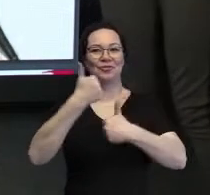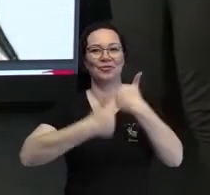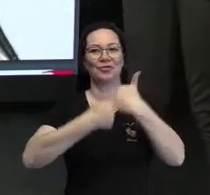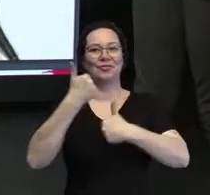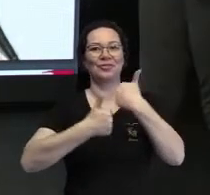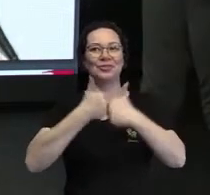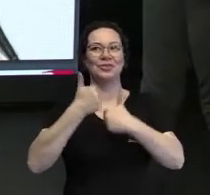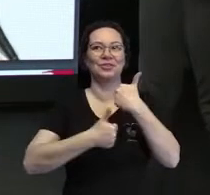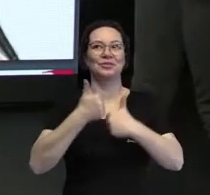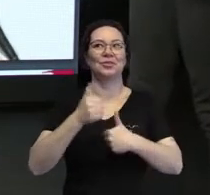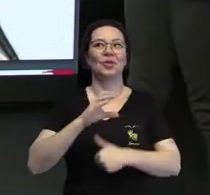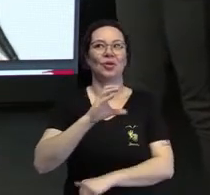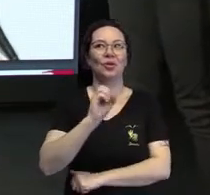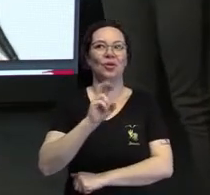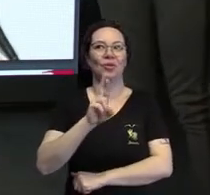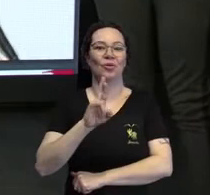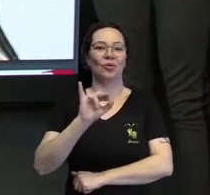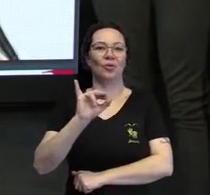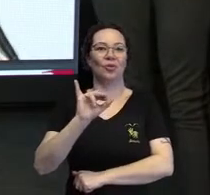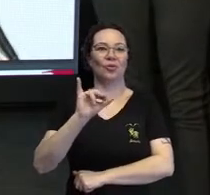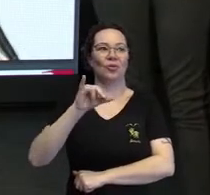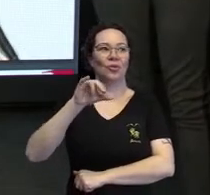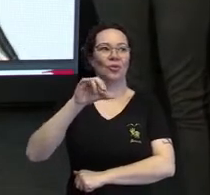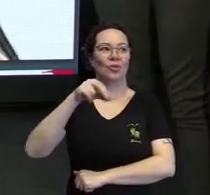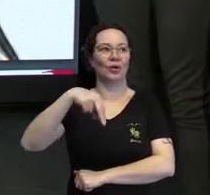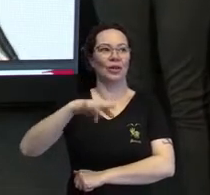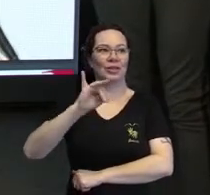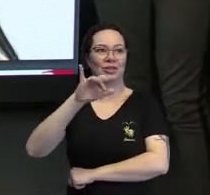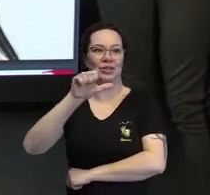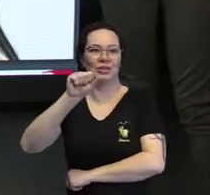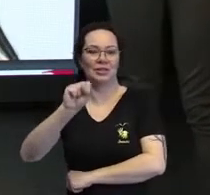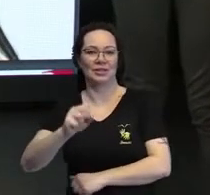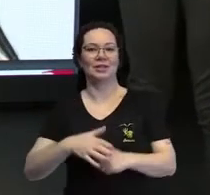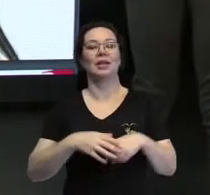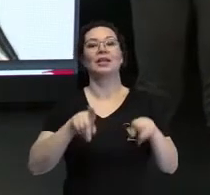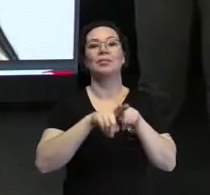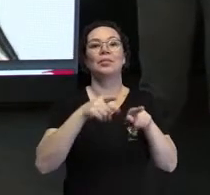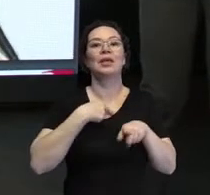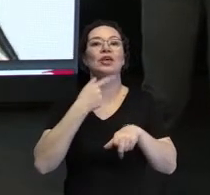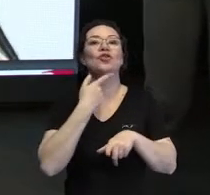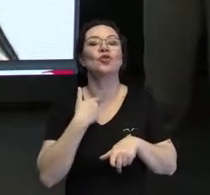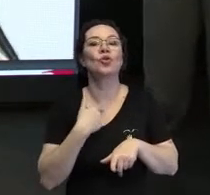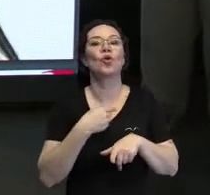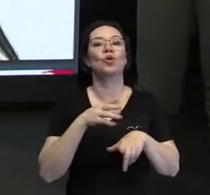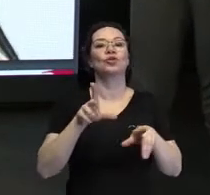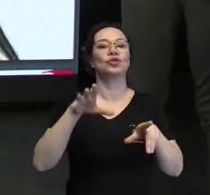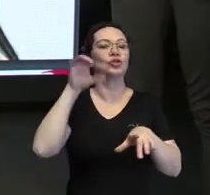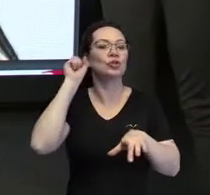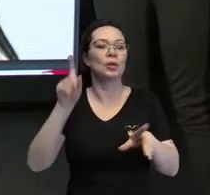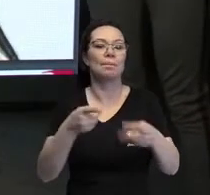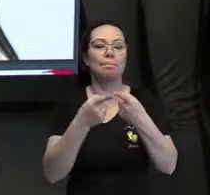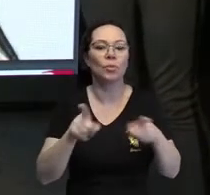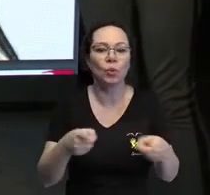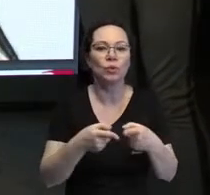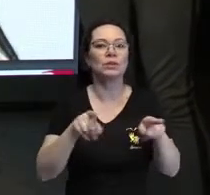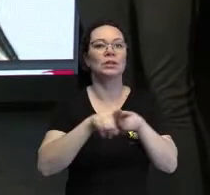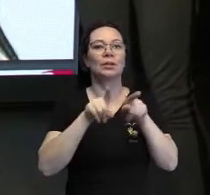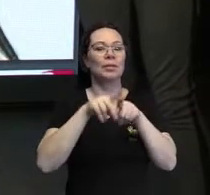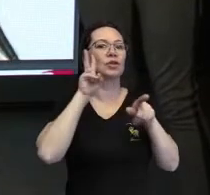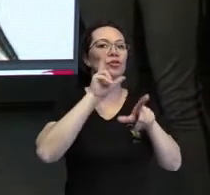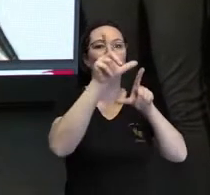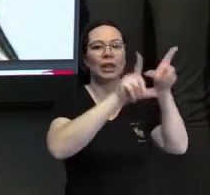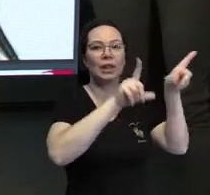eu sou corentiana, gosto muito de maratonar séries, gosto de ouvir música, gosto de passear,